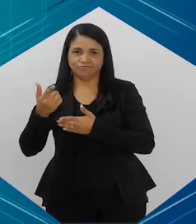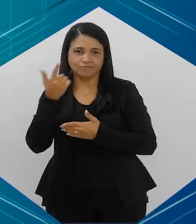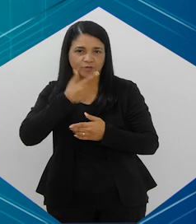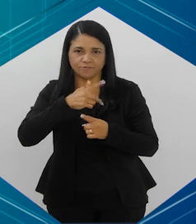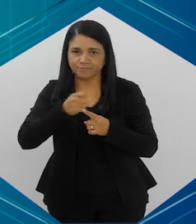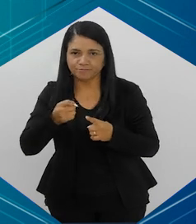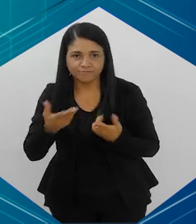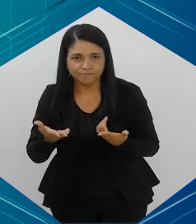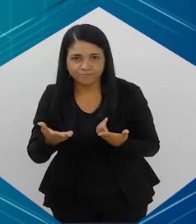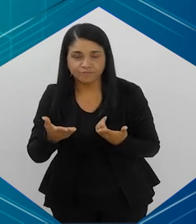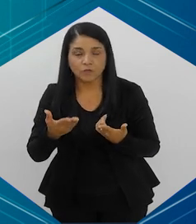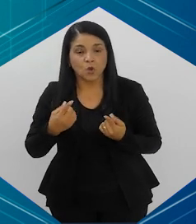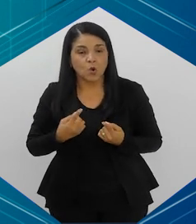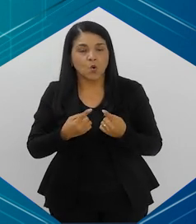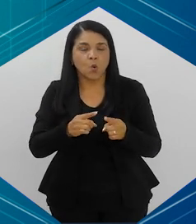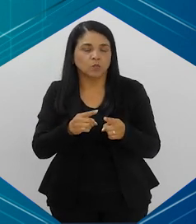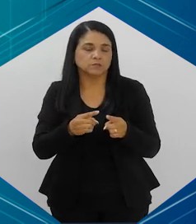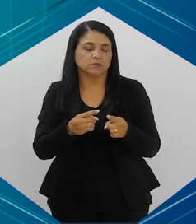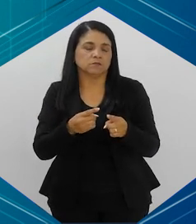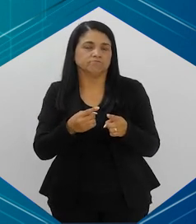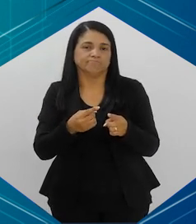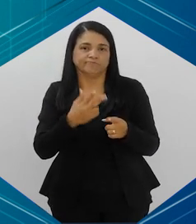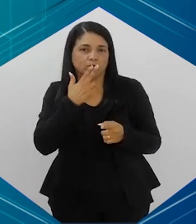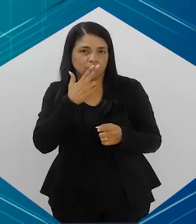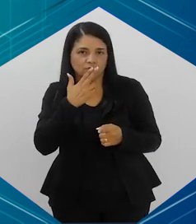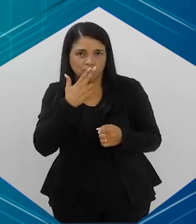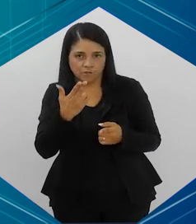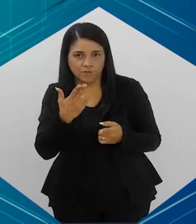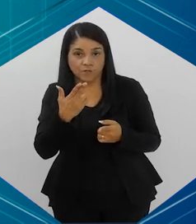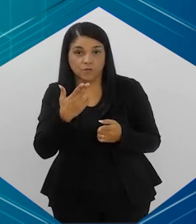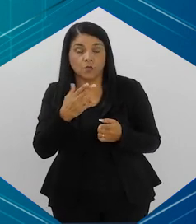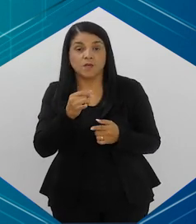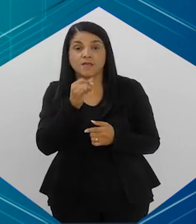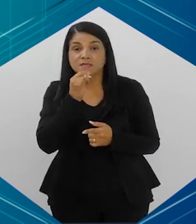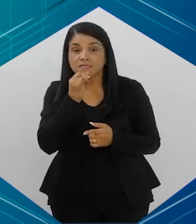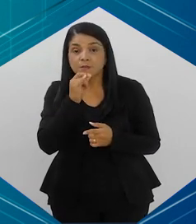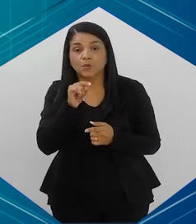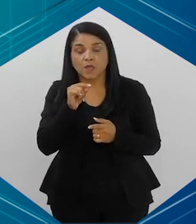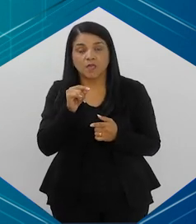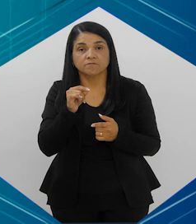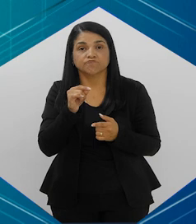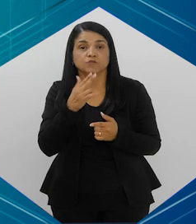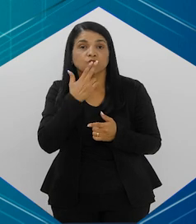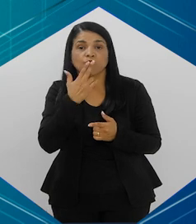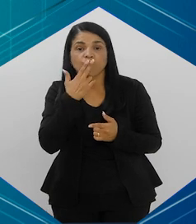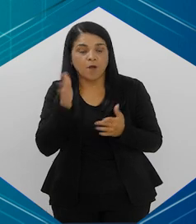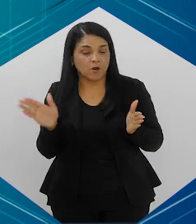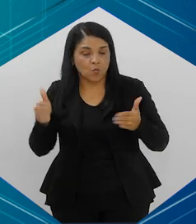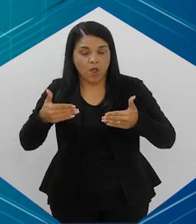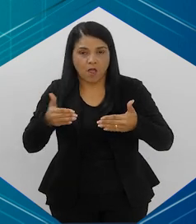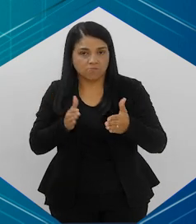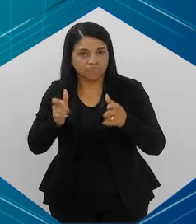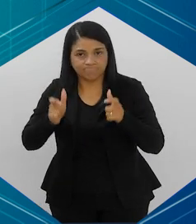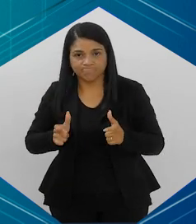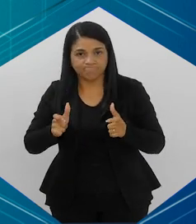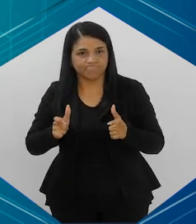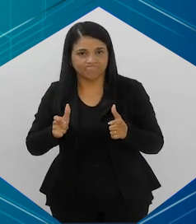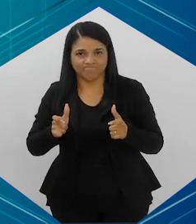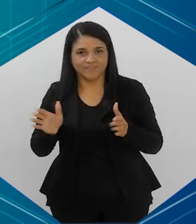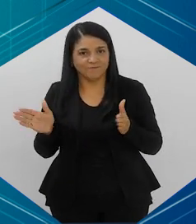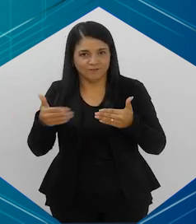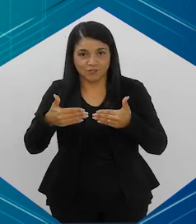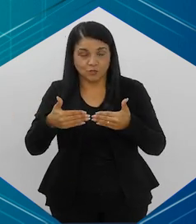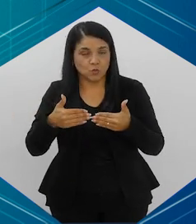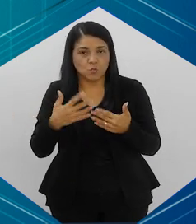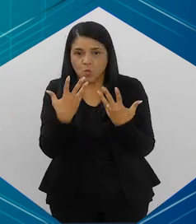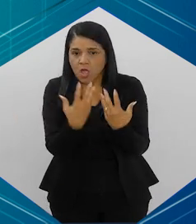nós tivemos com relação ao combate ao tabagismo. Um exemplo disso é não fumar em lugares públicos fechados. É